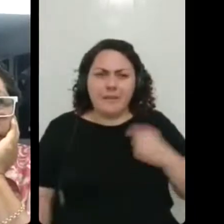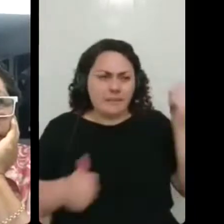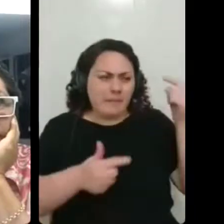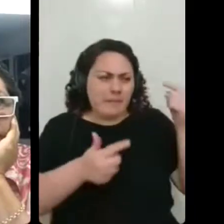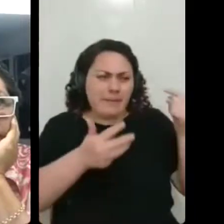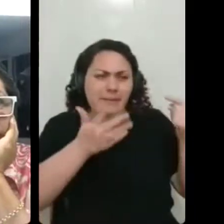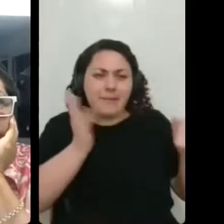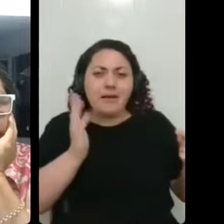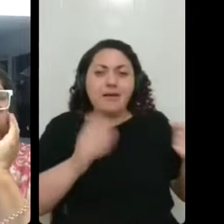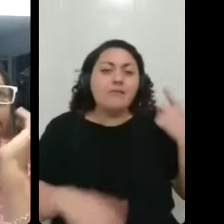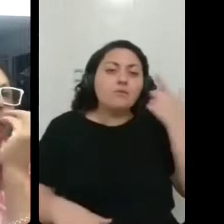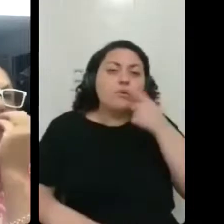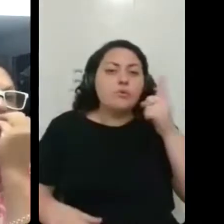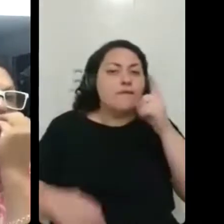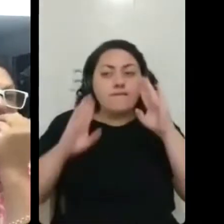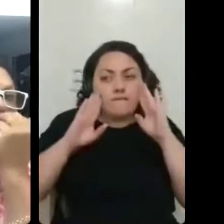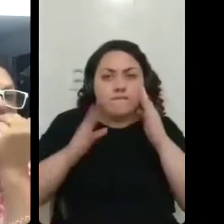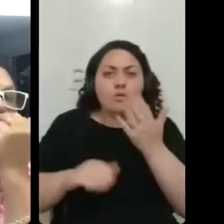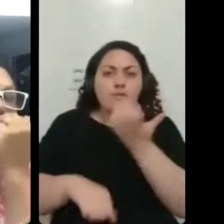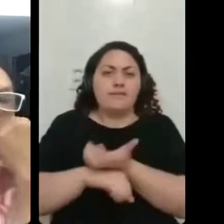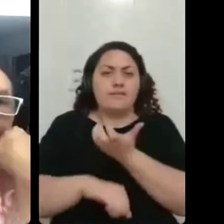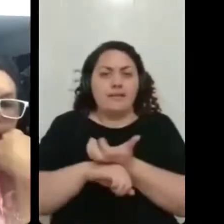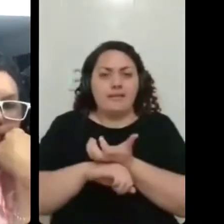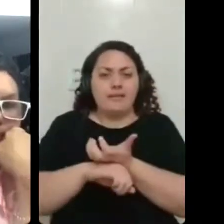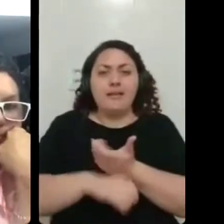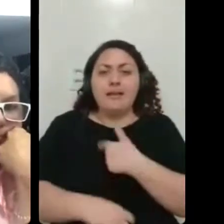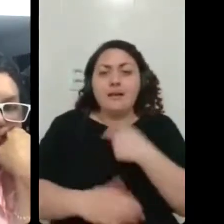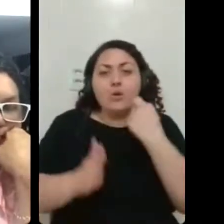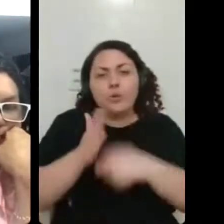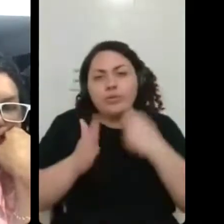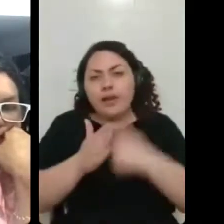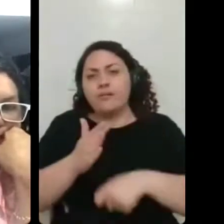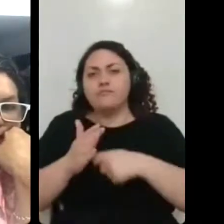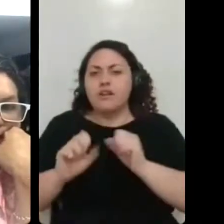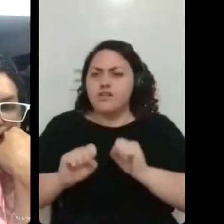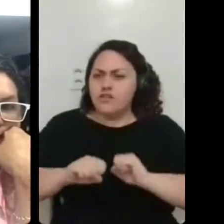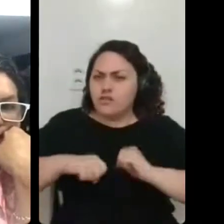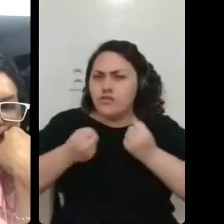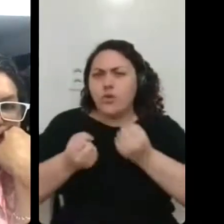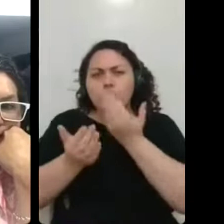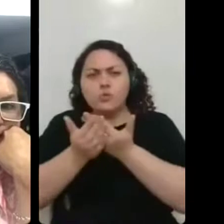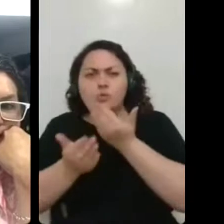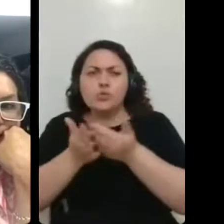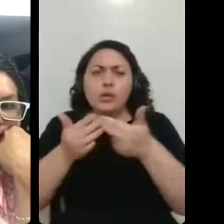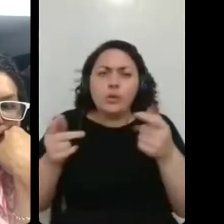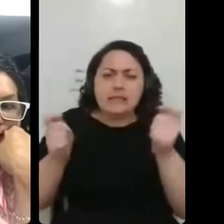o que eu podia fazer, assim, da faculdade, eu tava fazendo, sabe? e